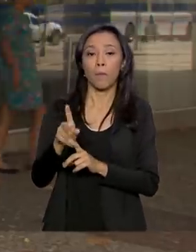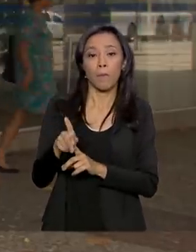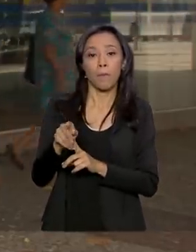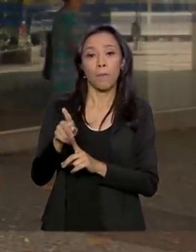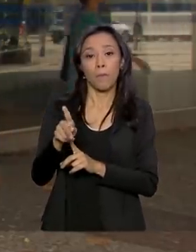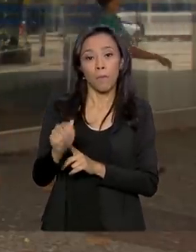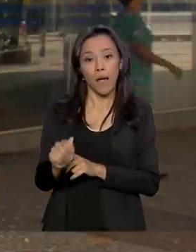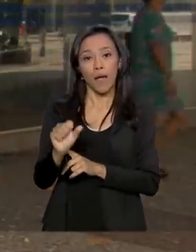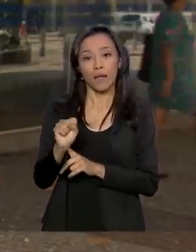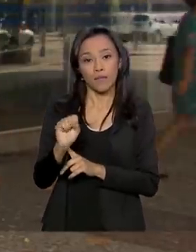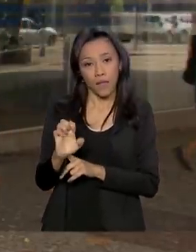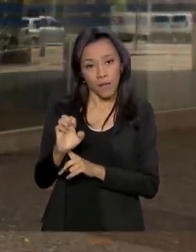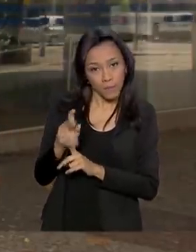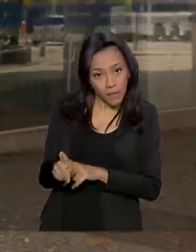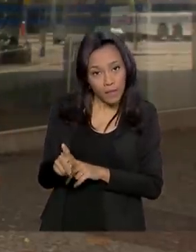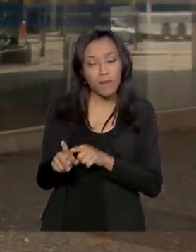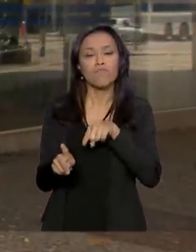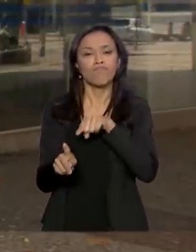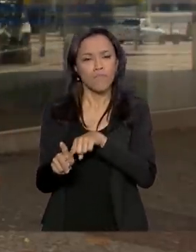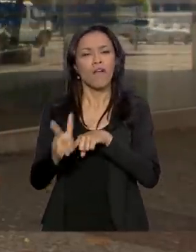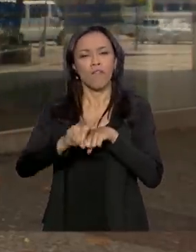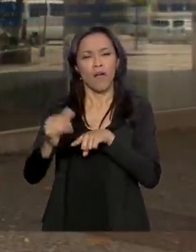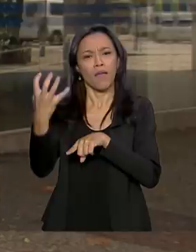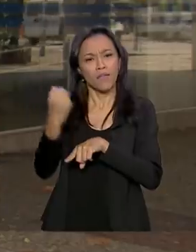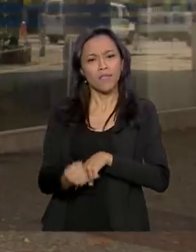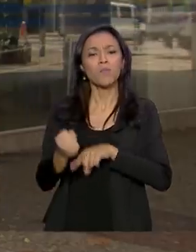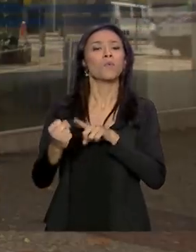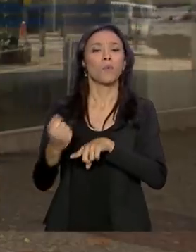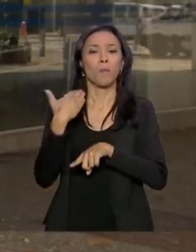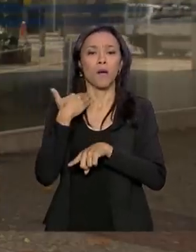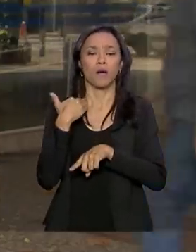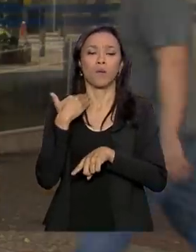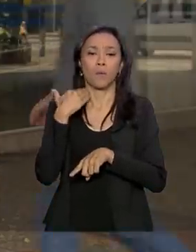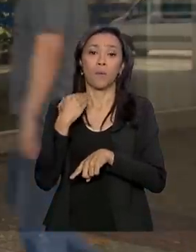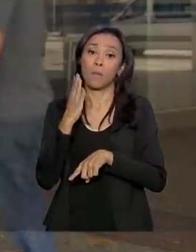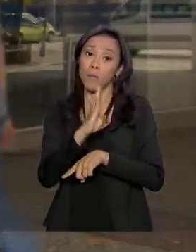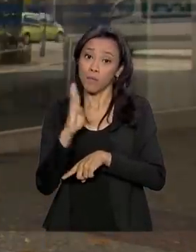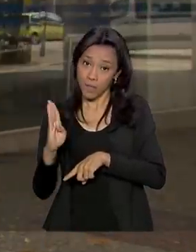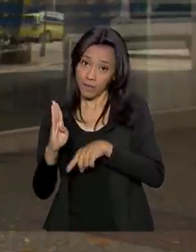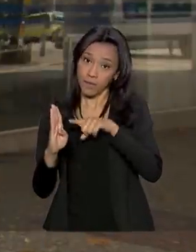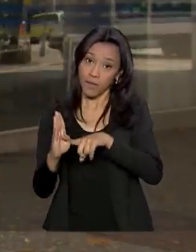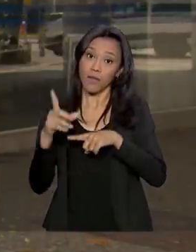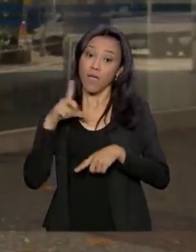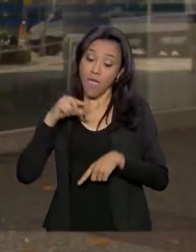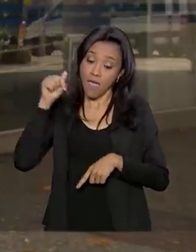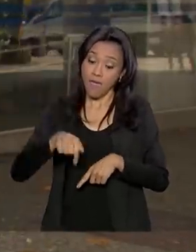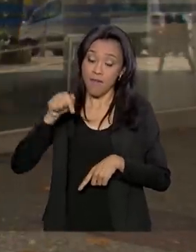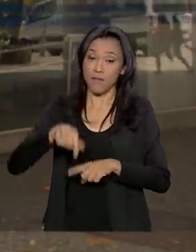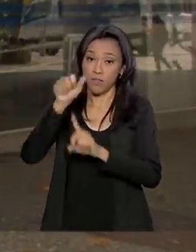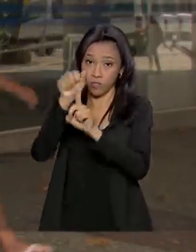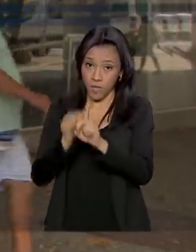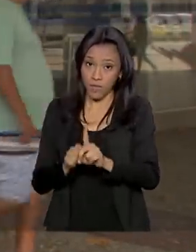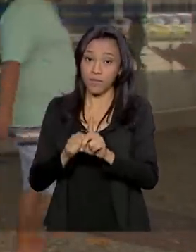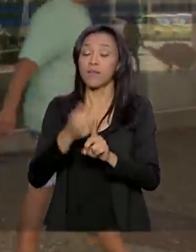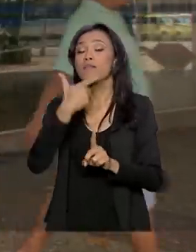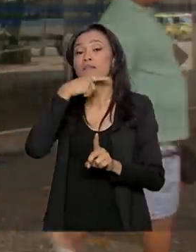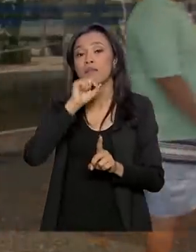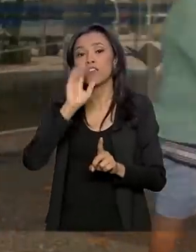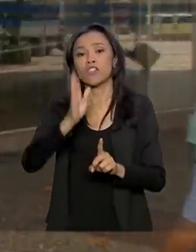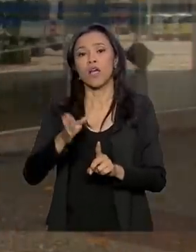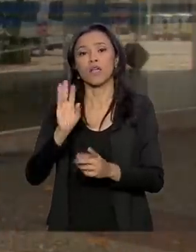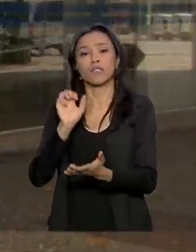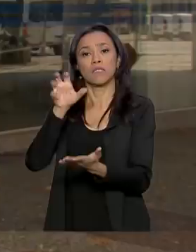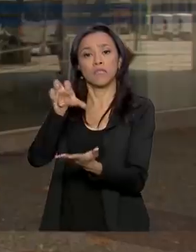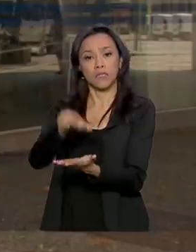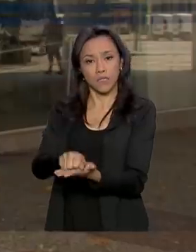Patrimônio do Servidor Público, vão receber o abono pelo Banco do Brasil. No caso do PASEP, recebem este mês aqueles servidores inscritos com